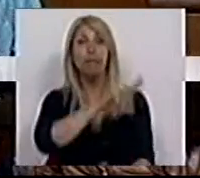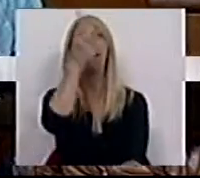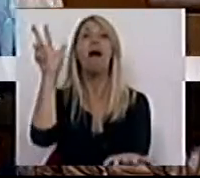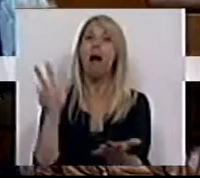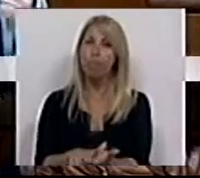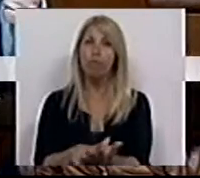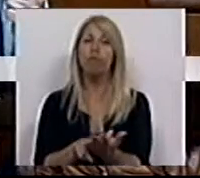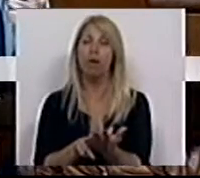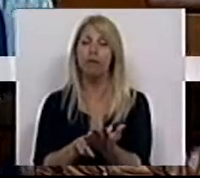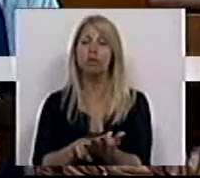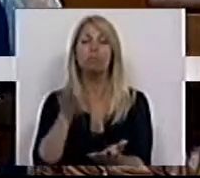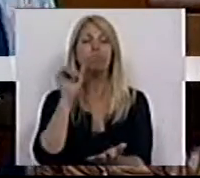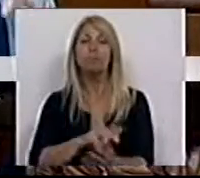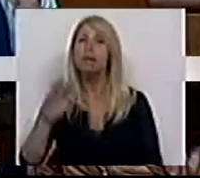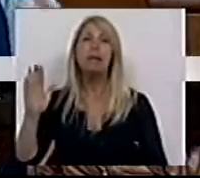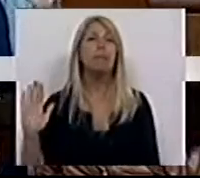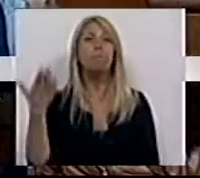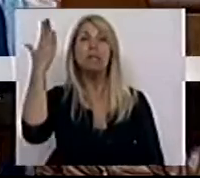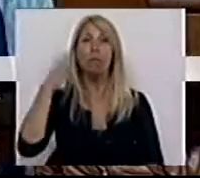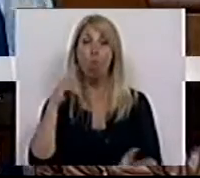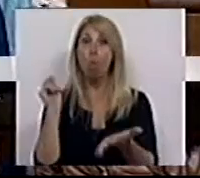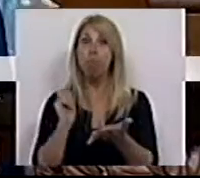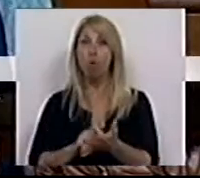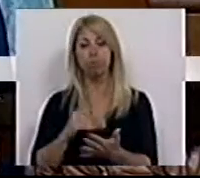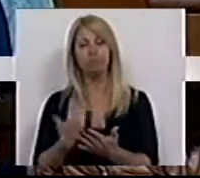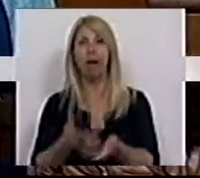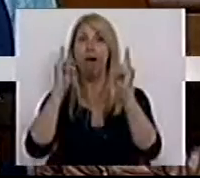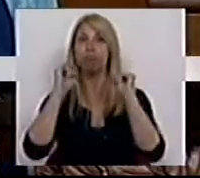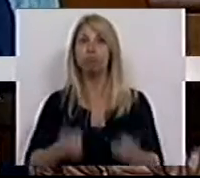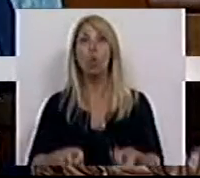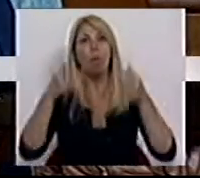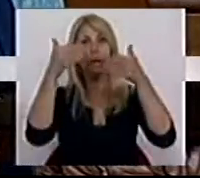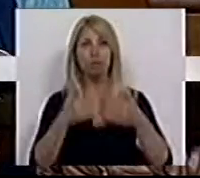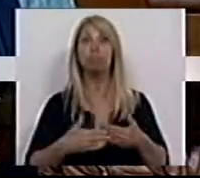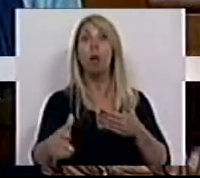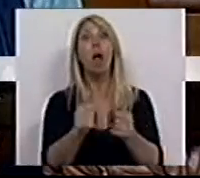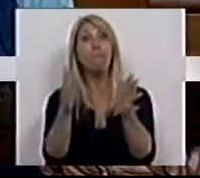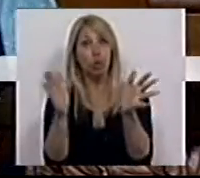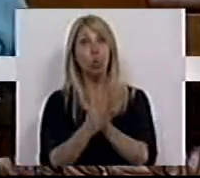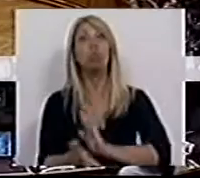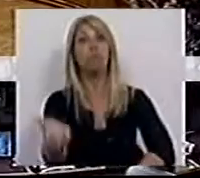sejam sobretudo um ponto de partida para tudo o que ainda é preciso fazer.